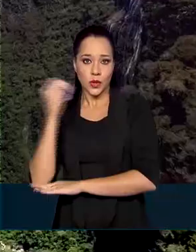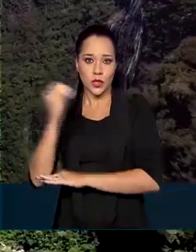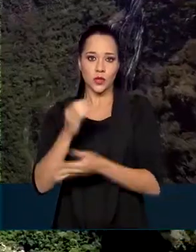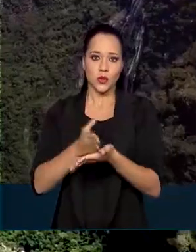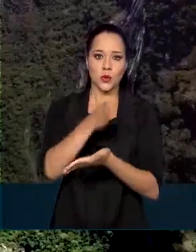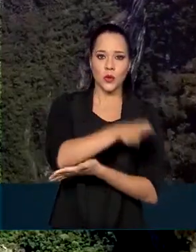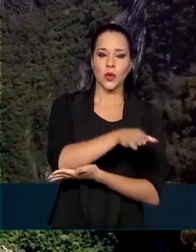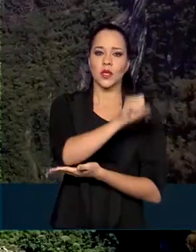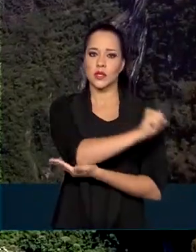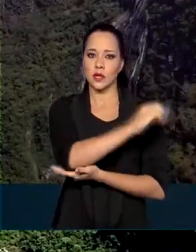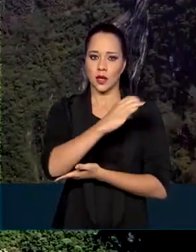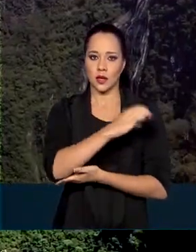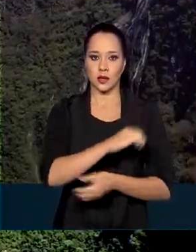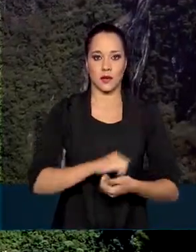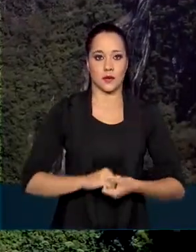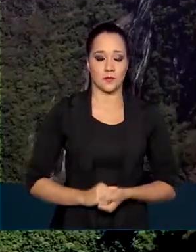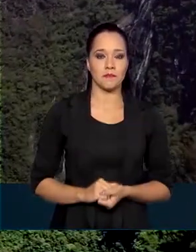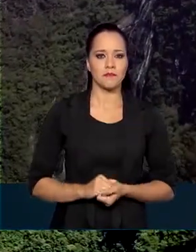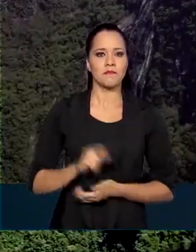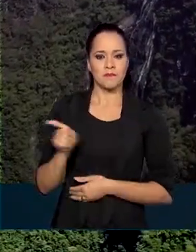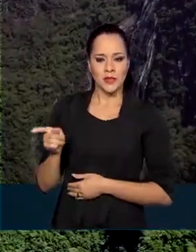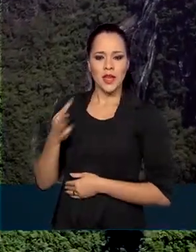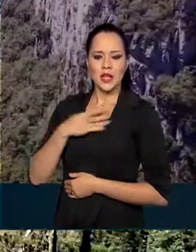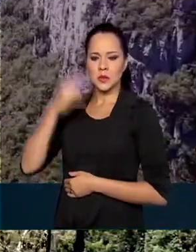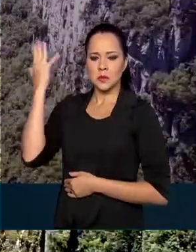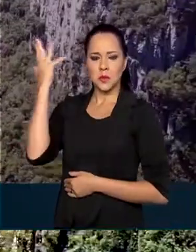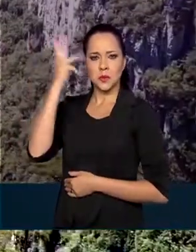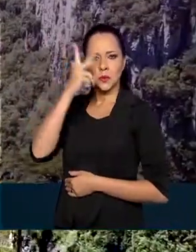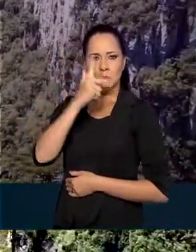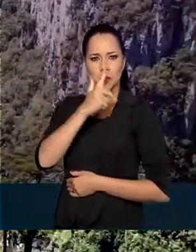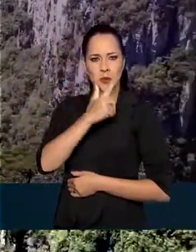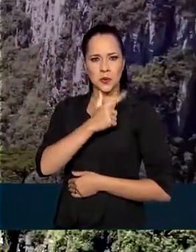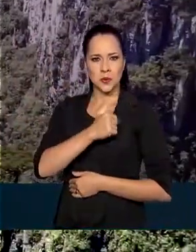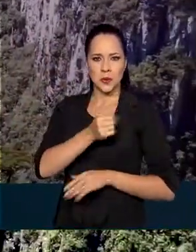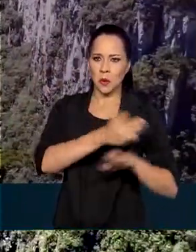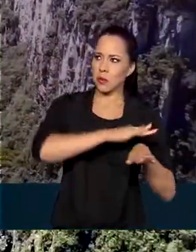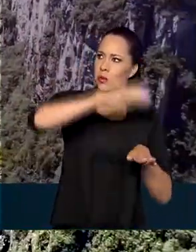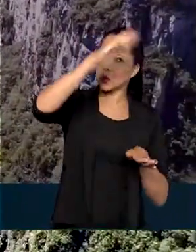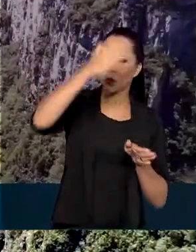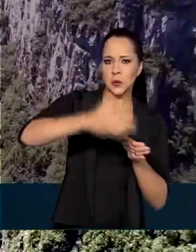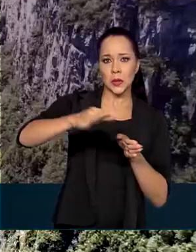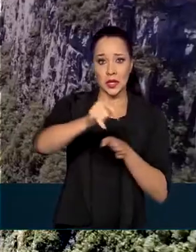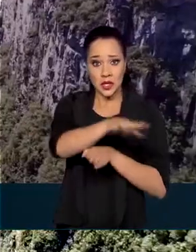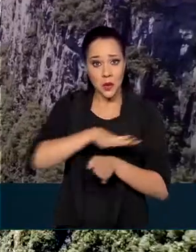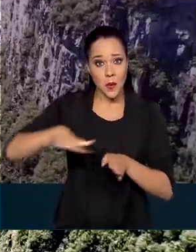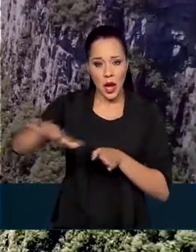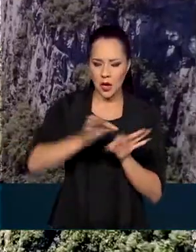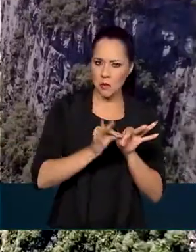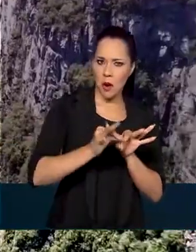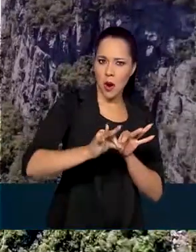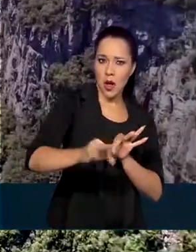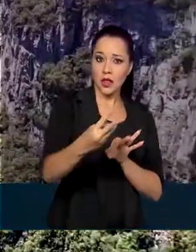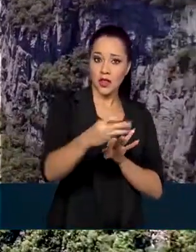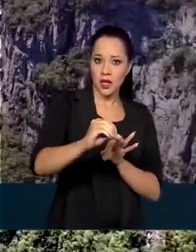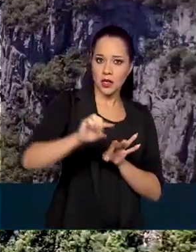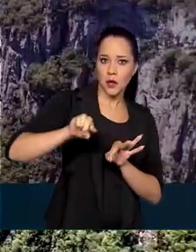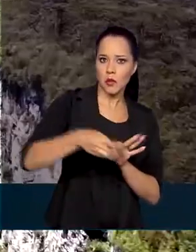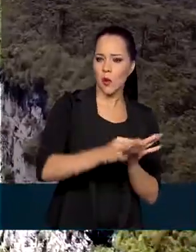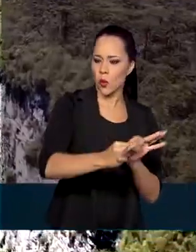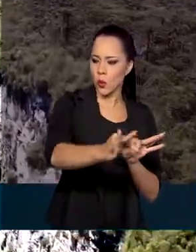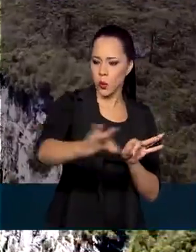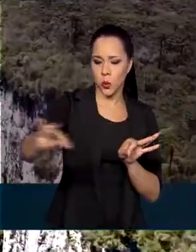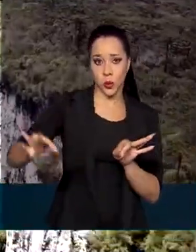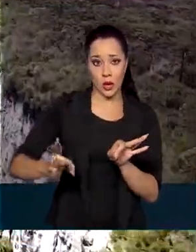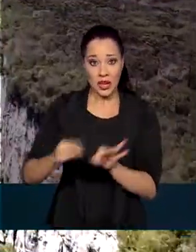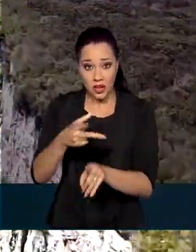Sul e de Santa Catarina. Conhecidos pelos belos cânions, eles abrangem uma área de mais de 30 mil hectares. Quem